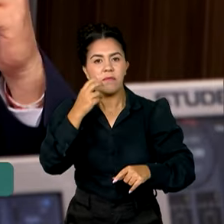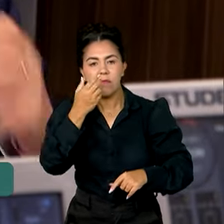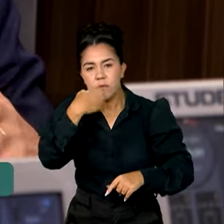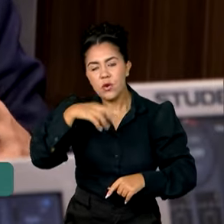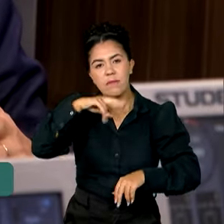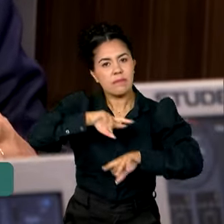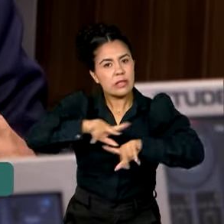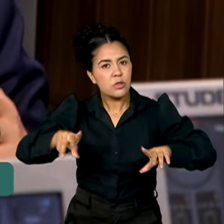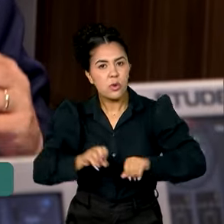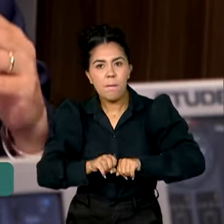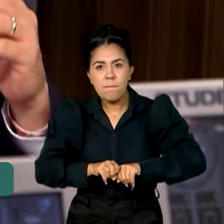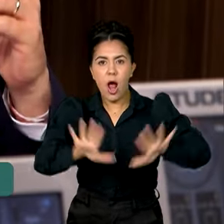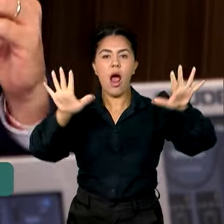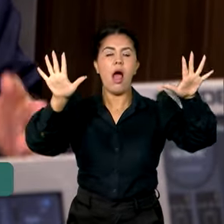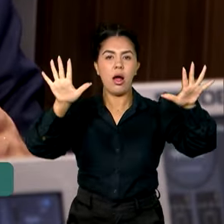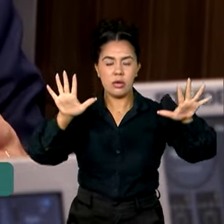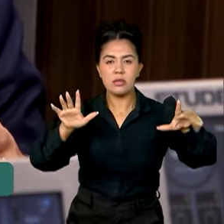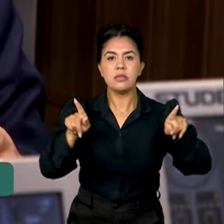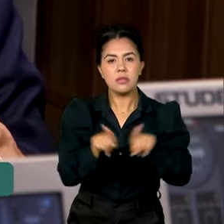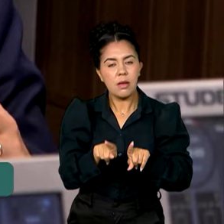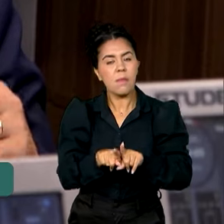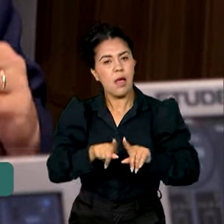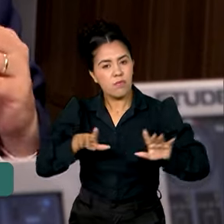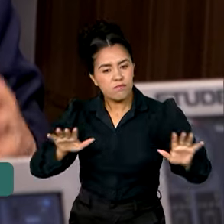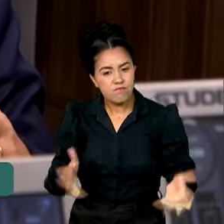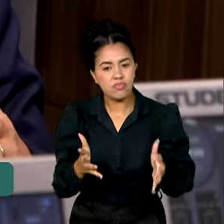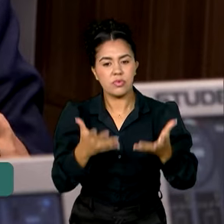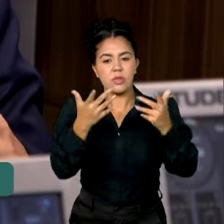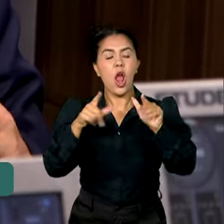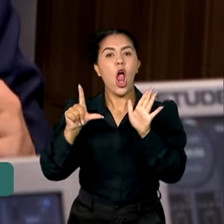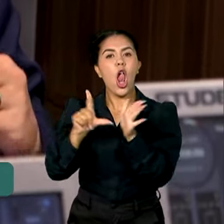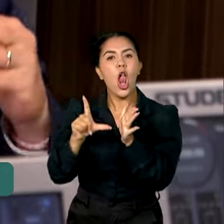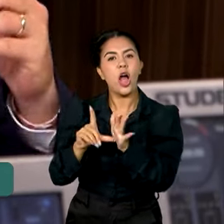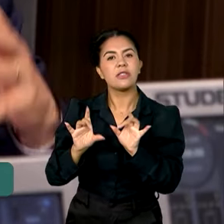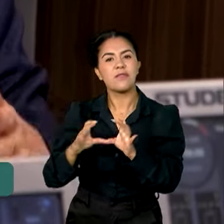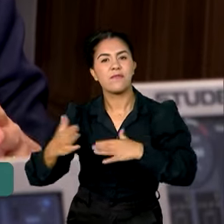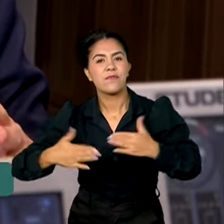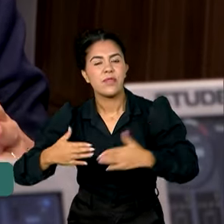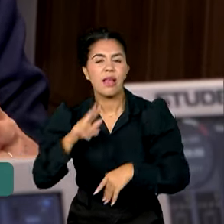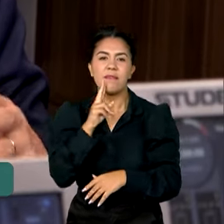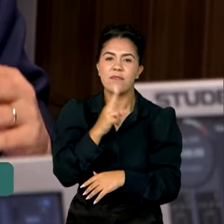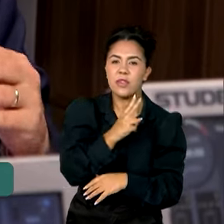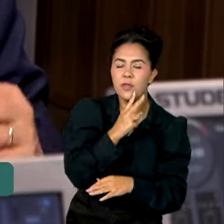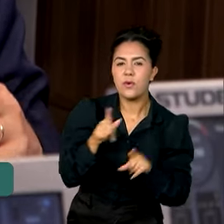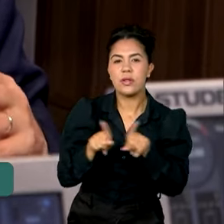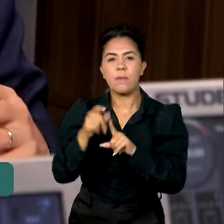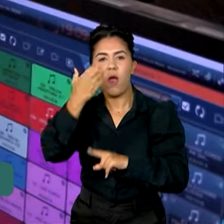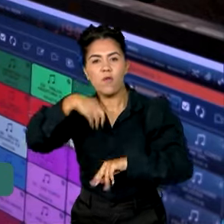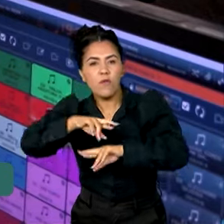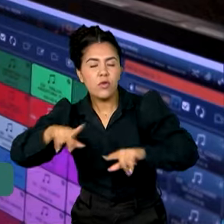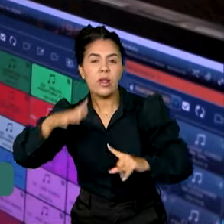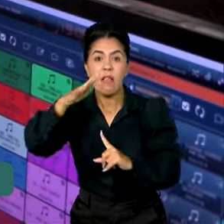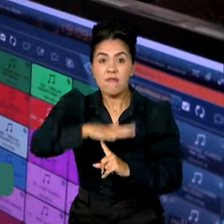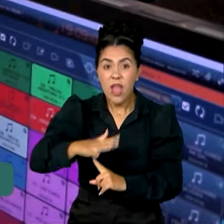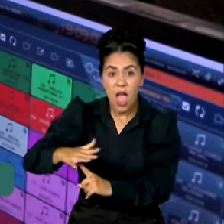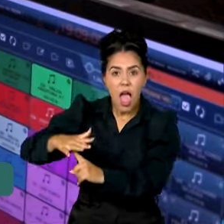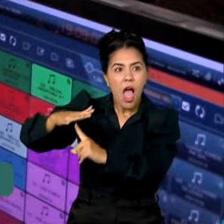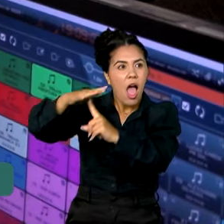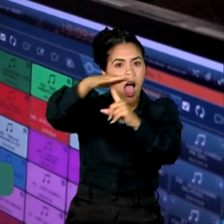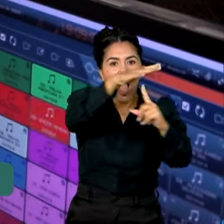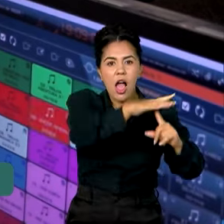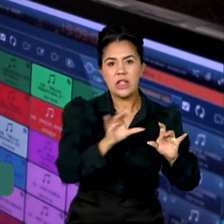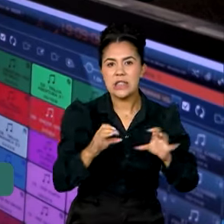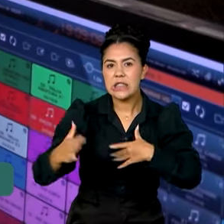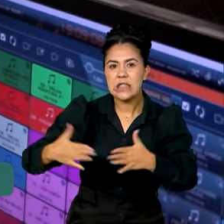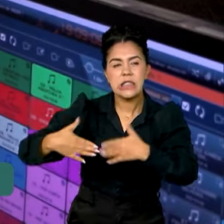difundir e fortalecer os sacolões e as feiras que possam chegar nesses lugares